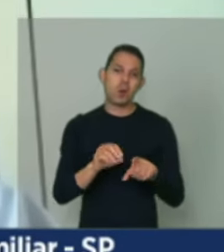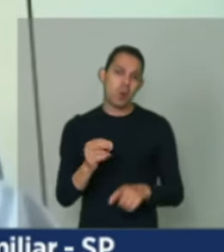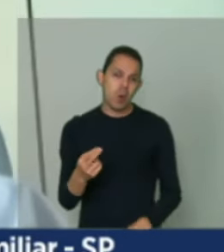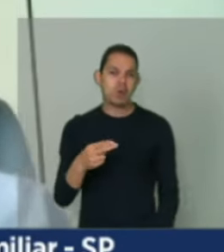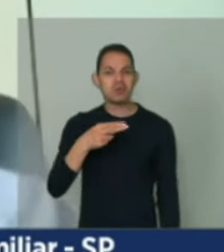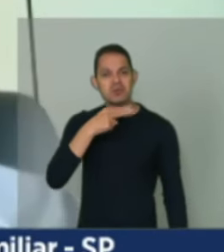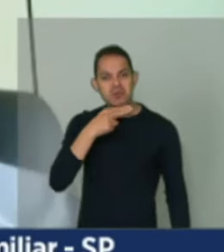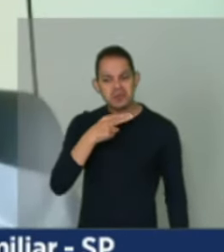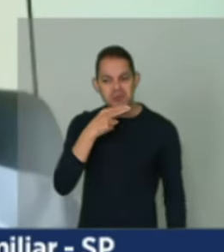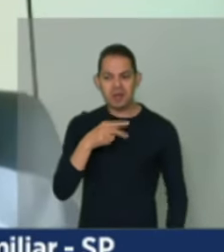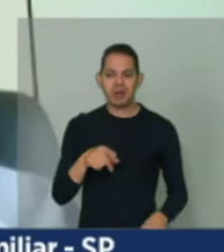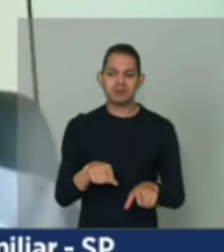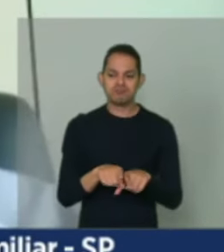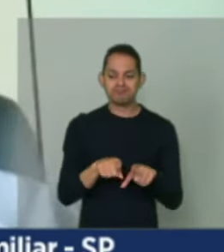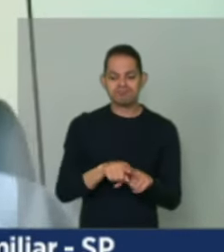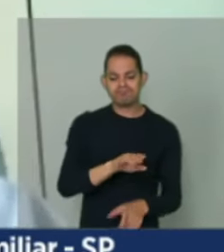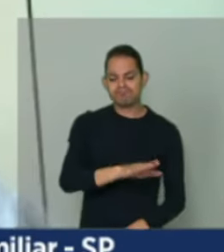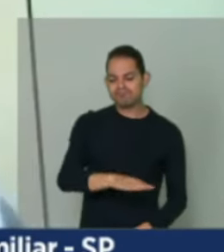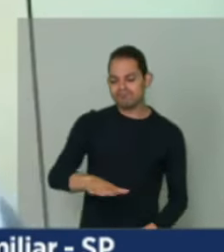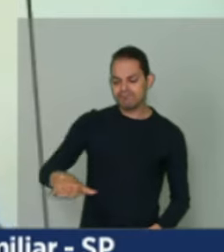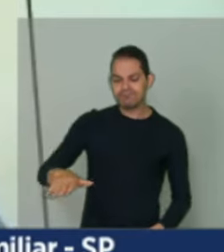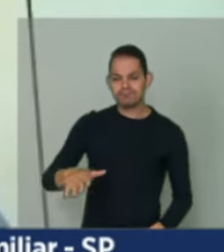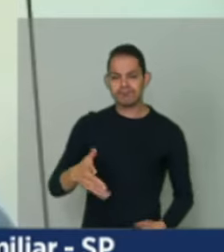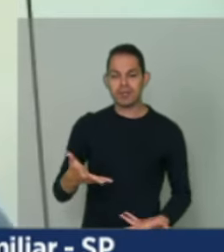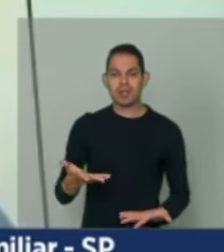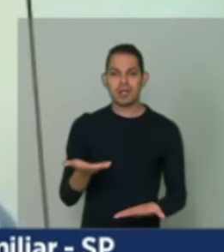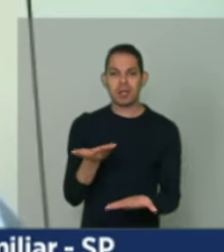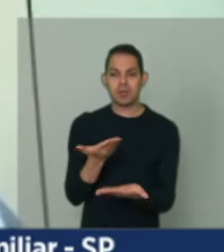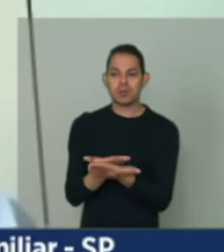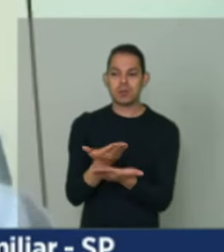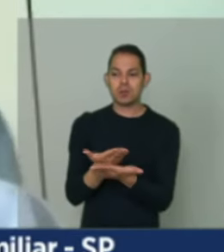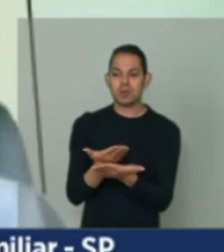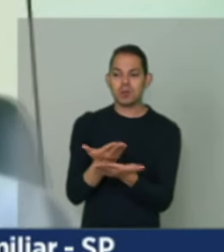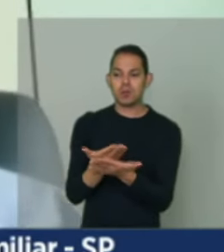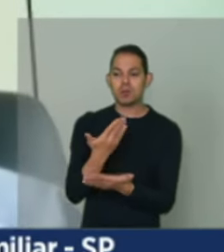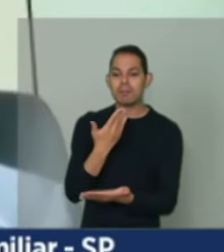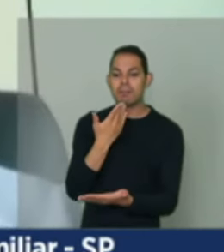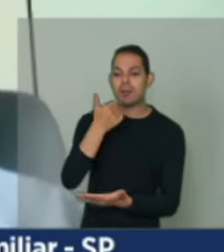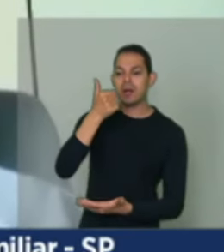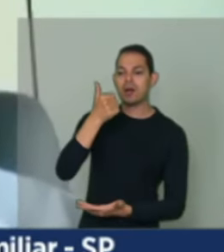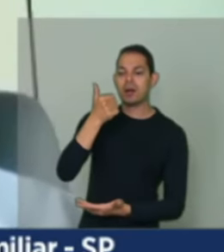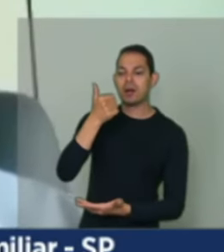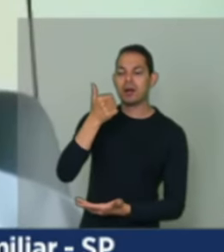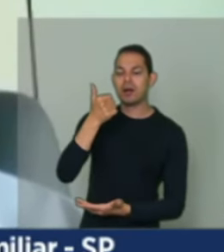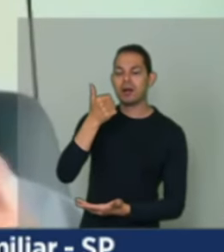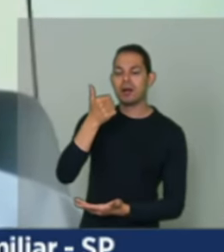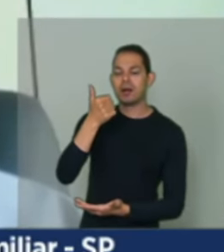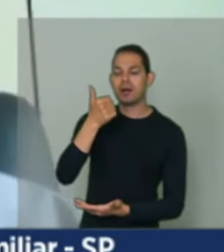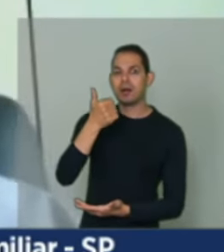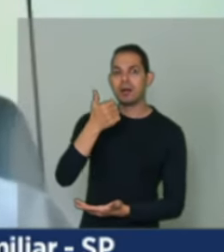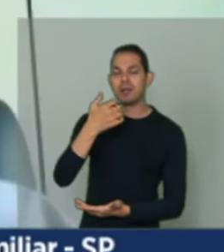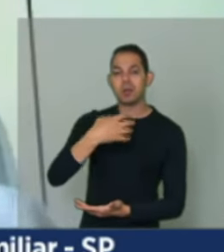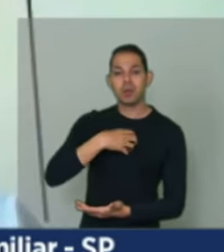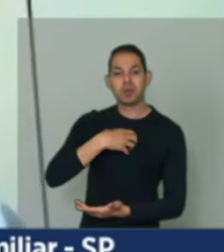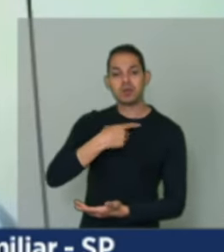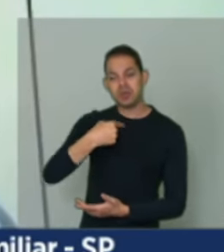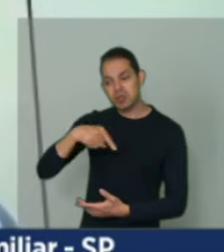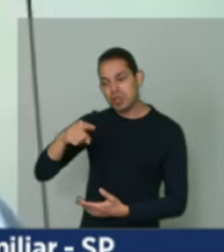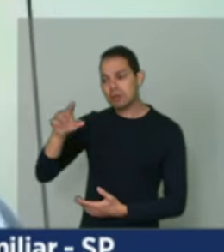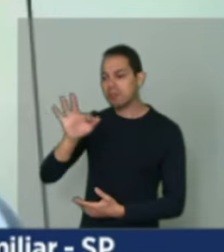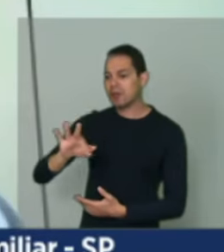que estão tendo aí um estudo melhor e sem condições de ir para uma faculdade